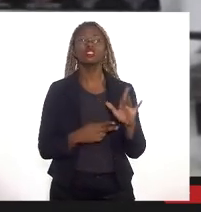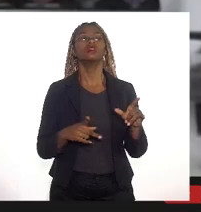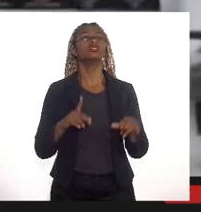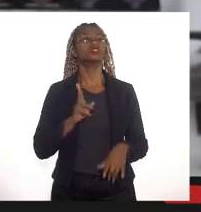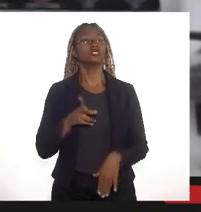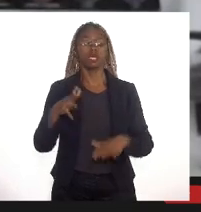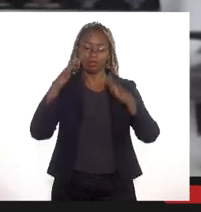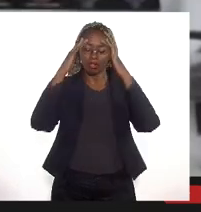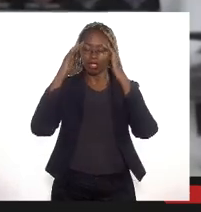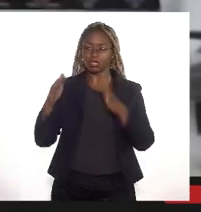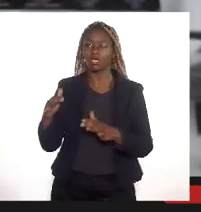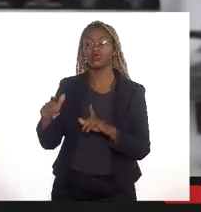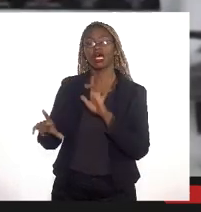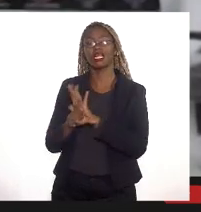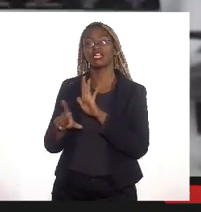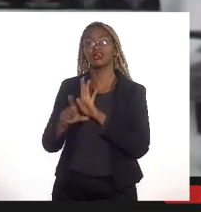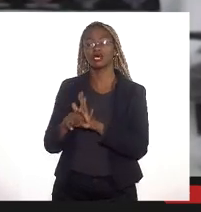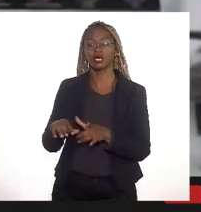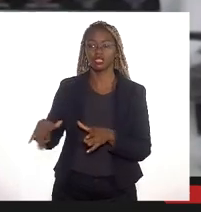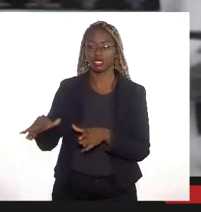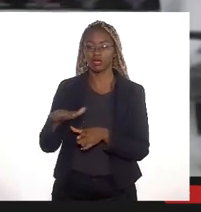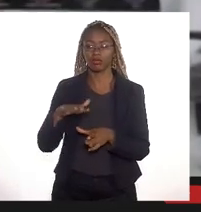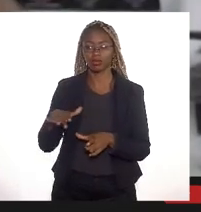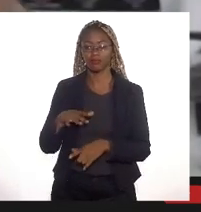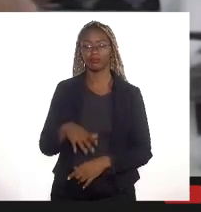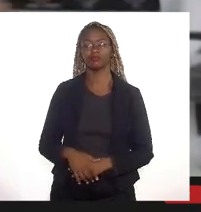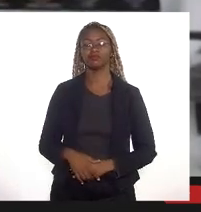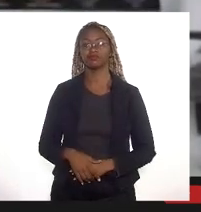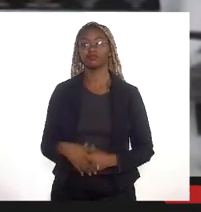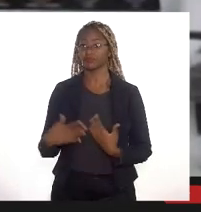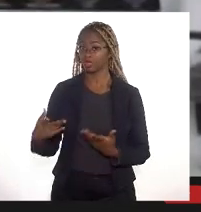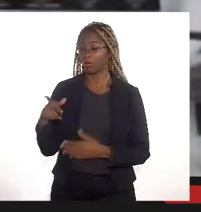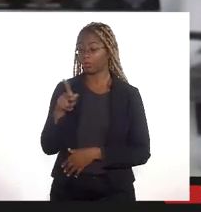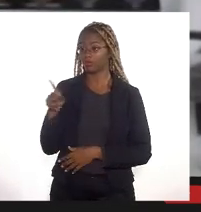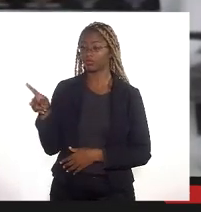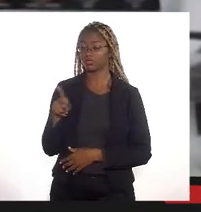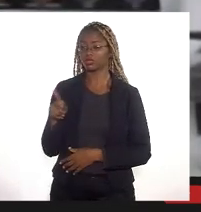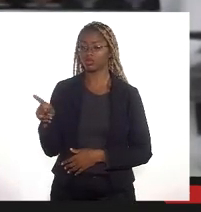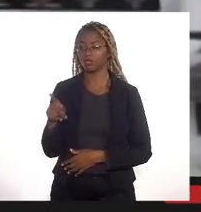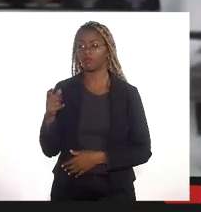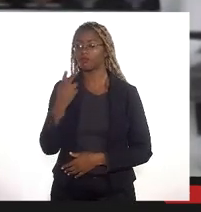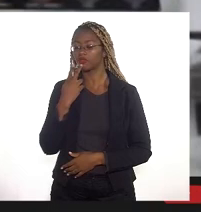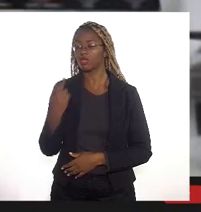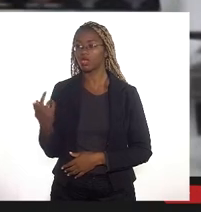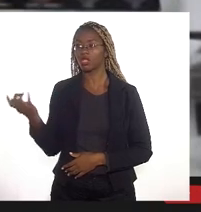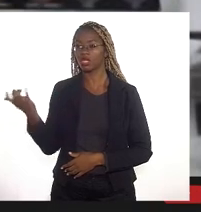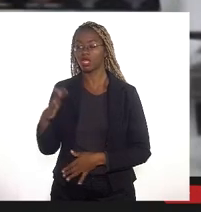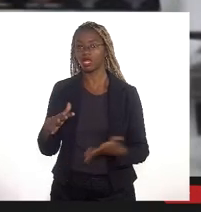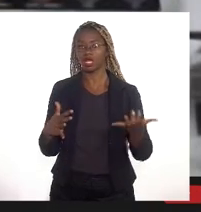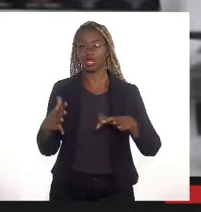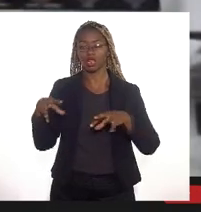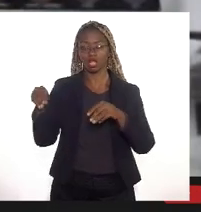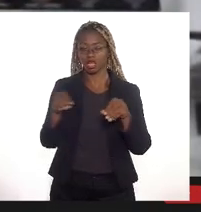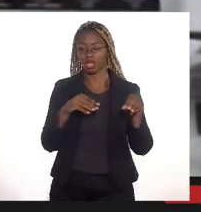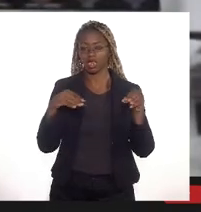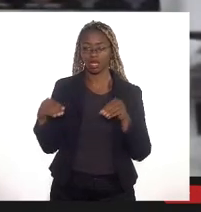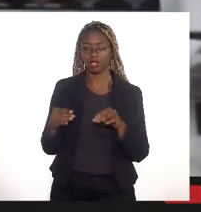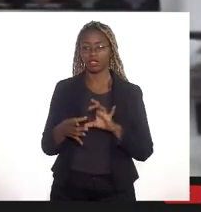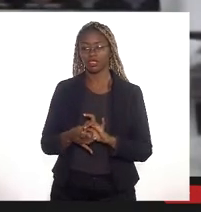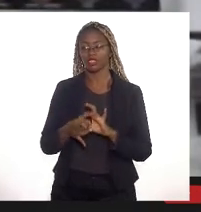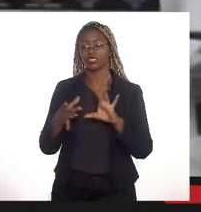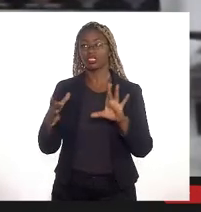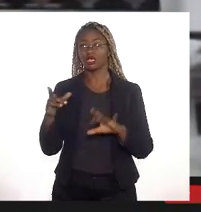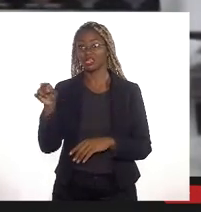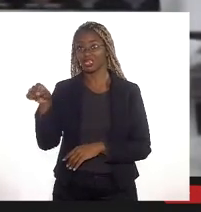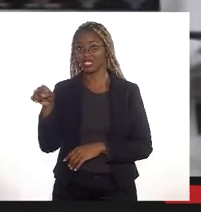a legislação ambiental agora professor Adaco em relação ao aterro naquela região ali a licença que foi